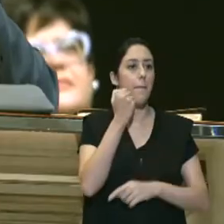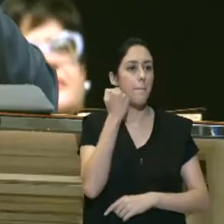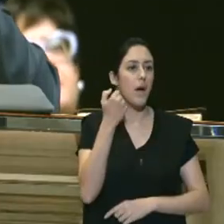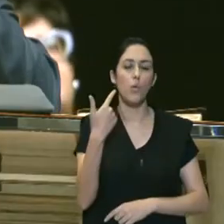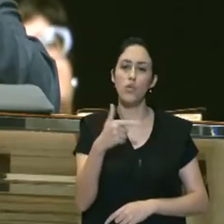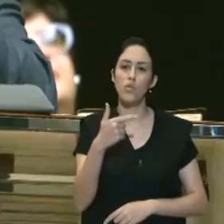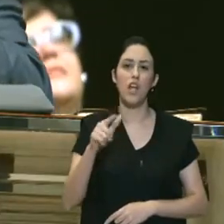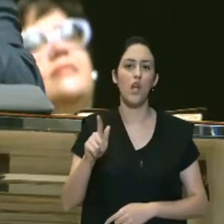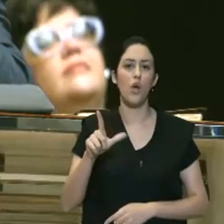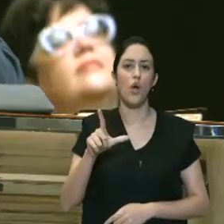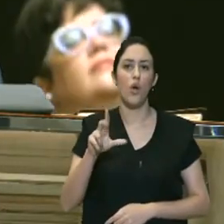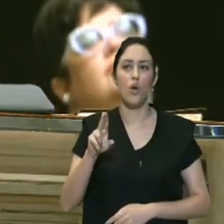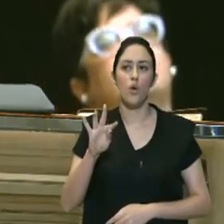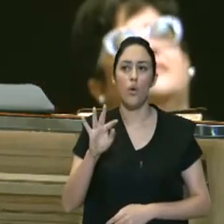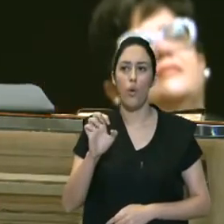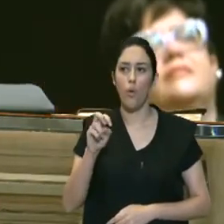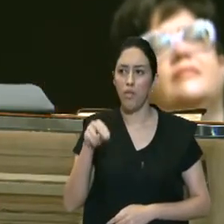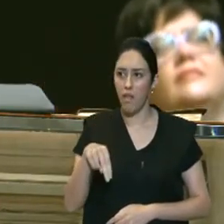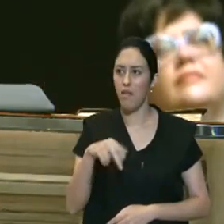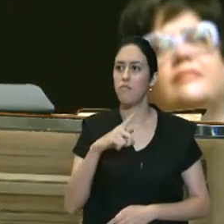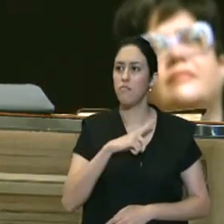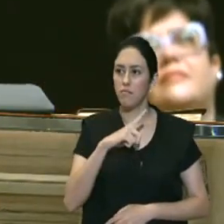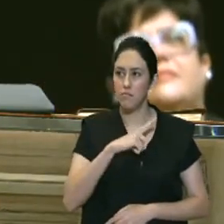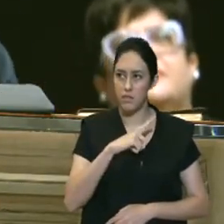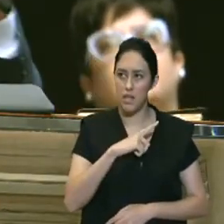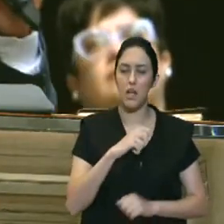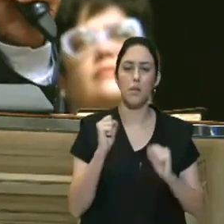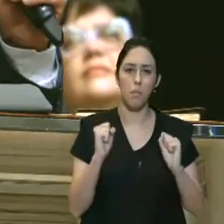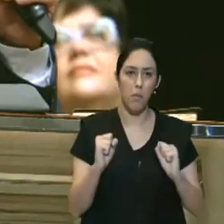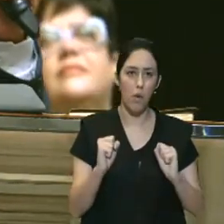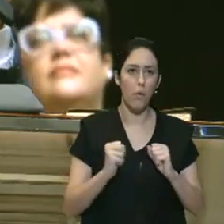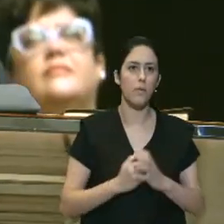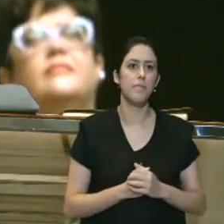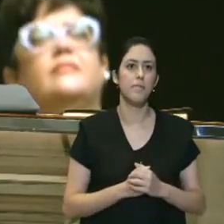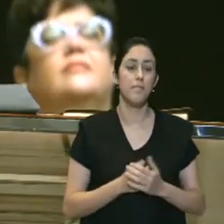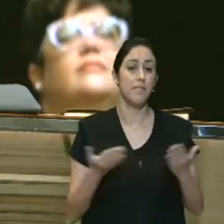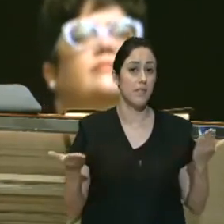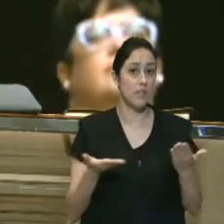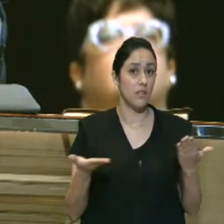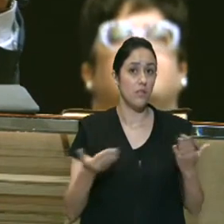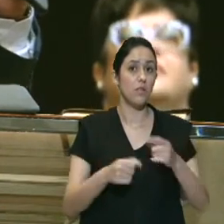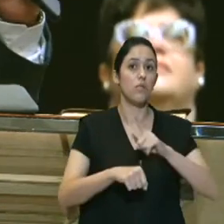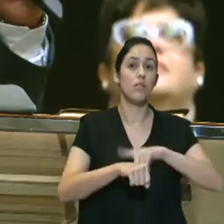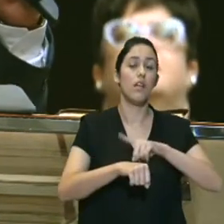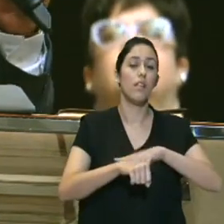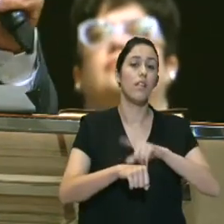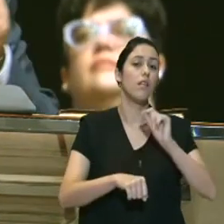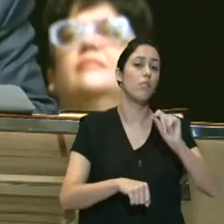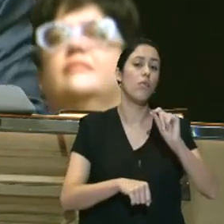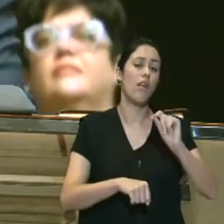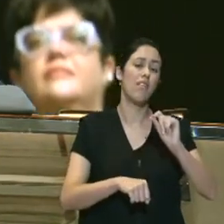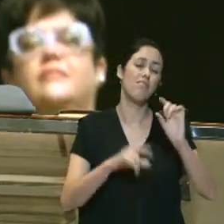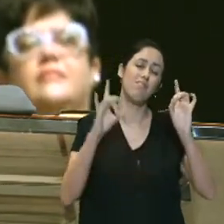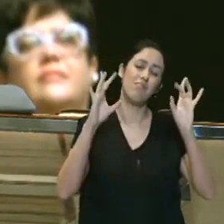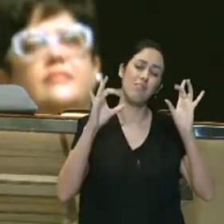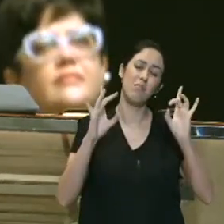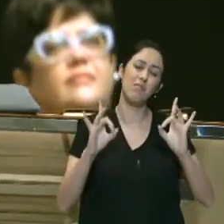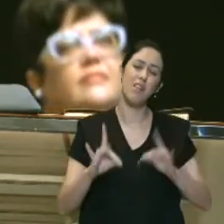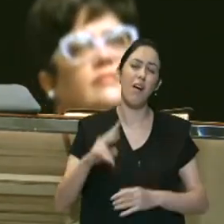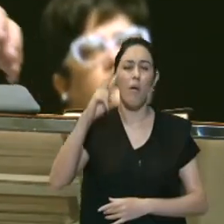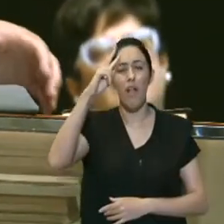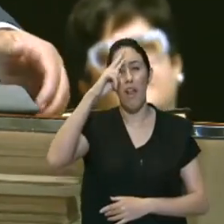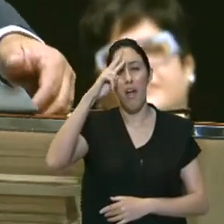temos ali atrás a bandeja e nós vamos nesse tempo aqui viver esse tempo especial lembrar